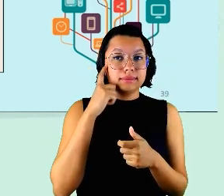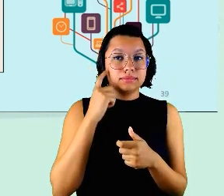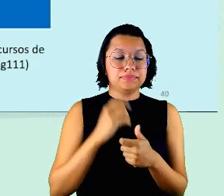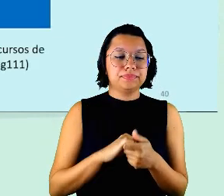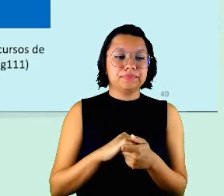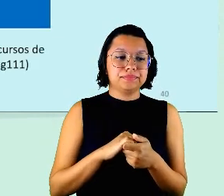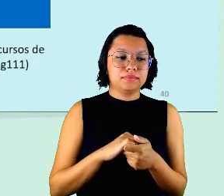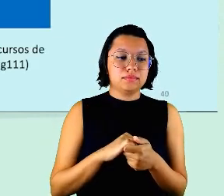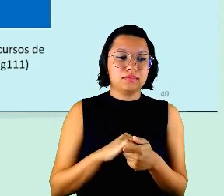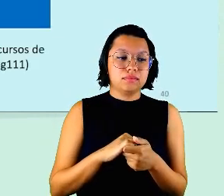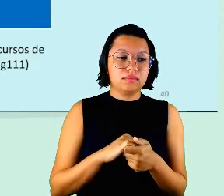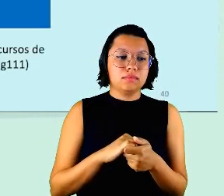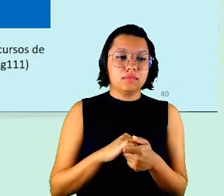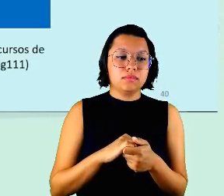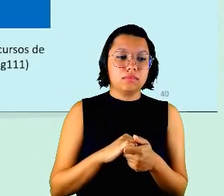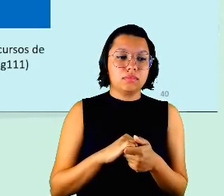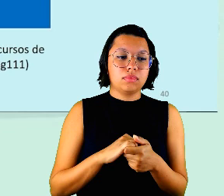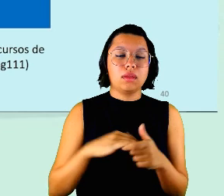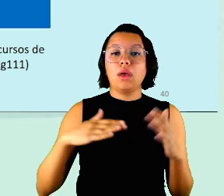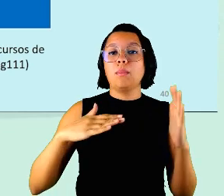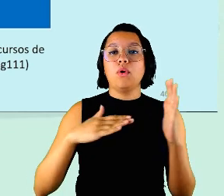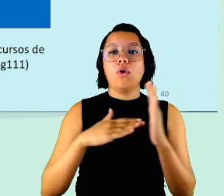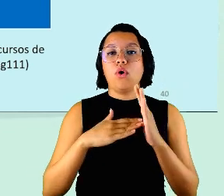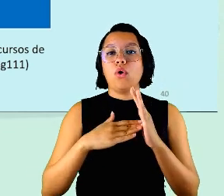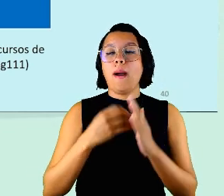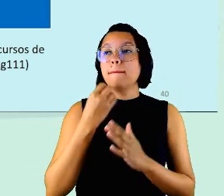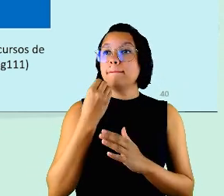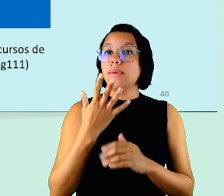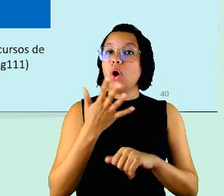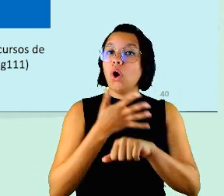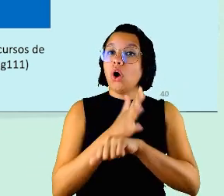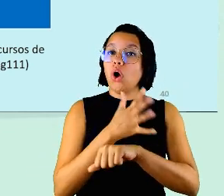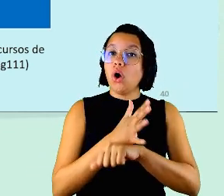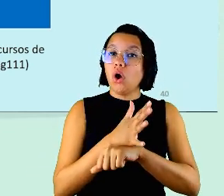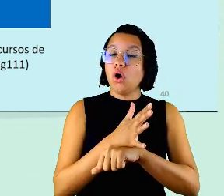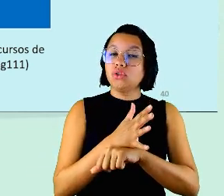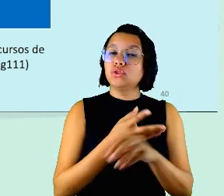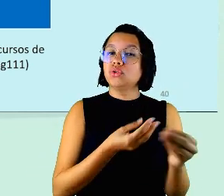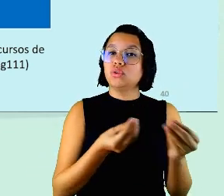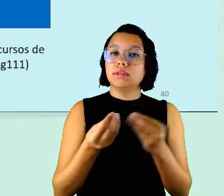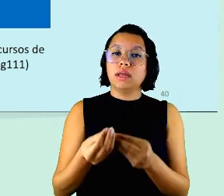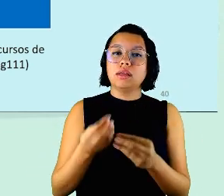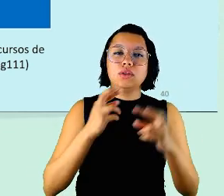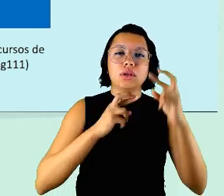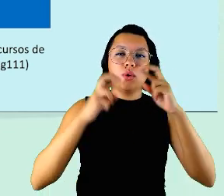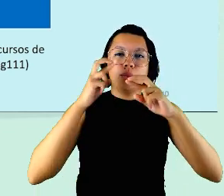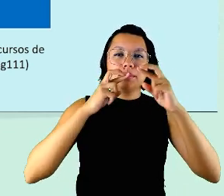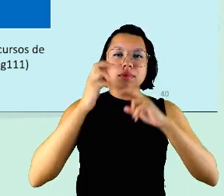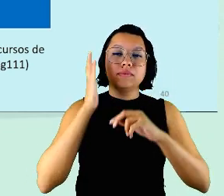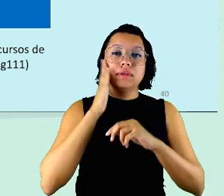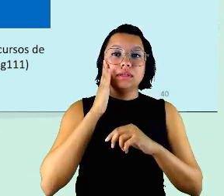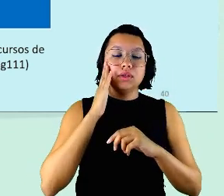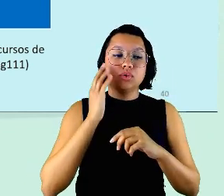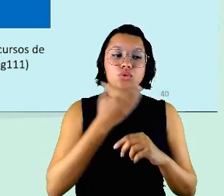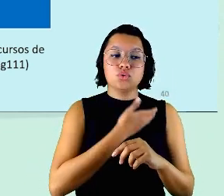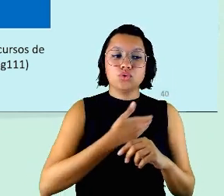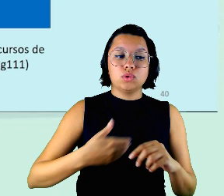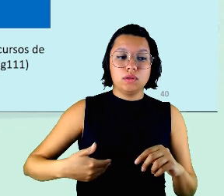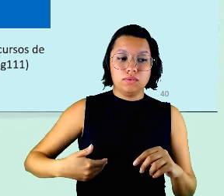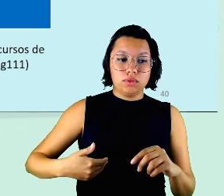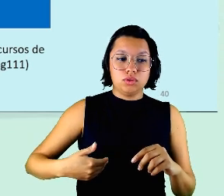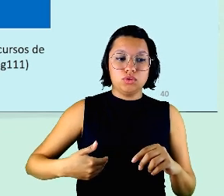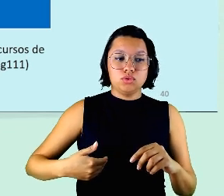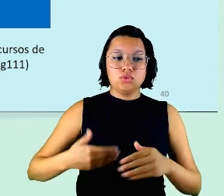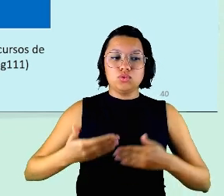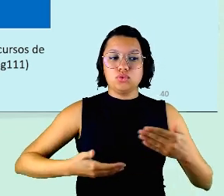por último as boas práticas que eu estou trazendo aqui o que eu observei no serviço público que me chamou bastante